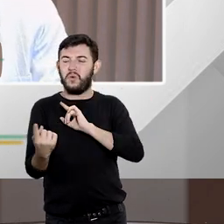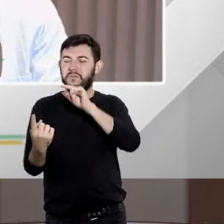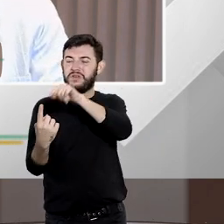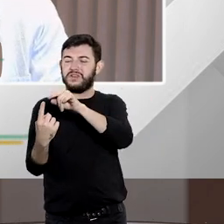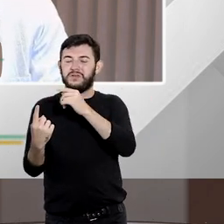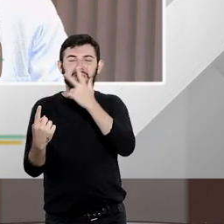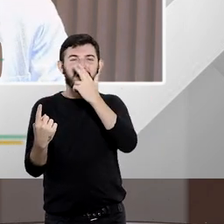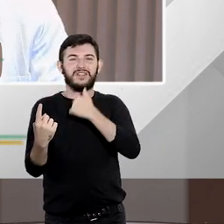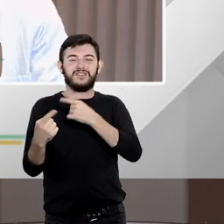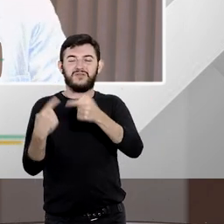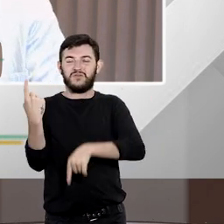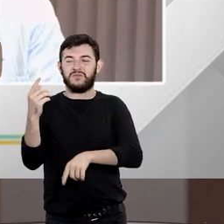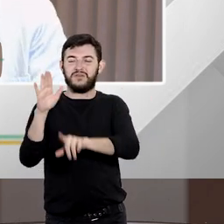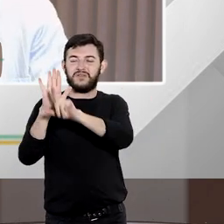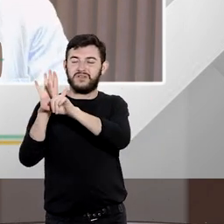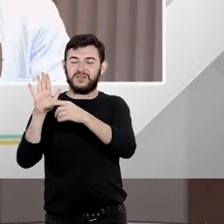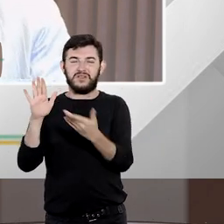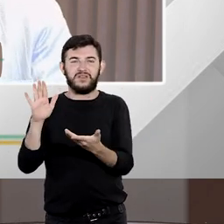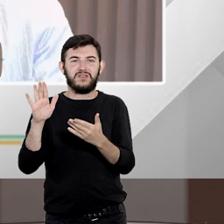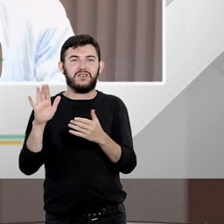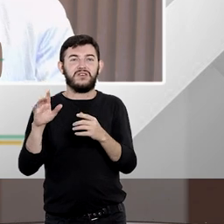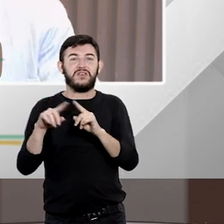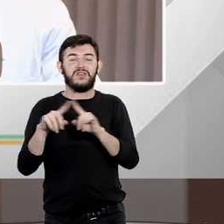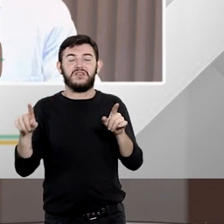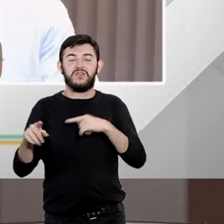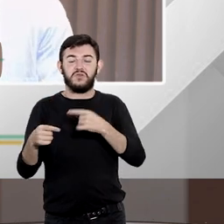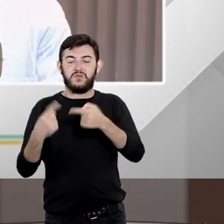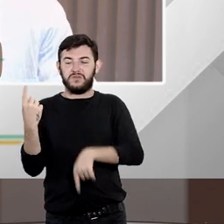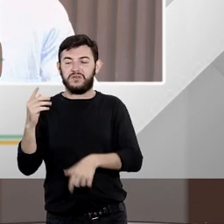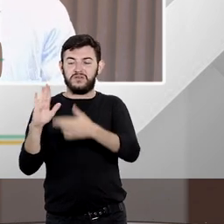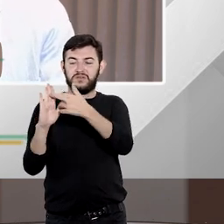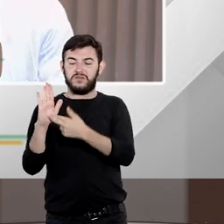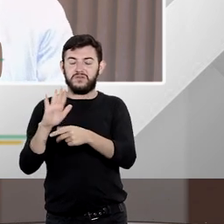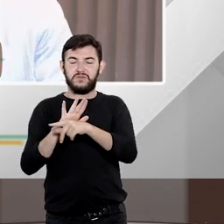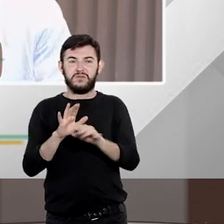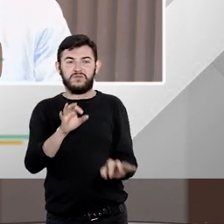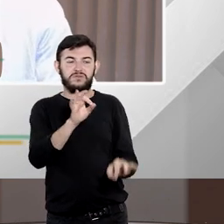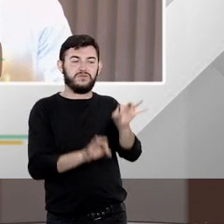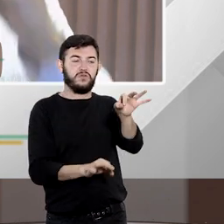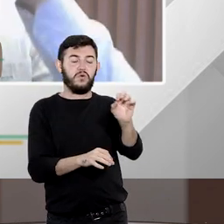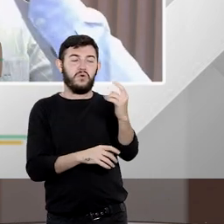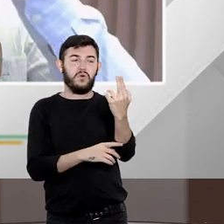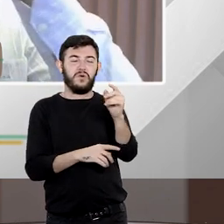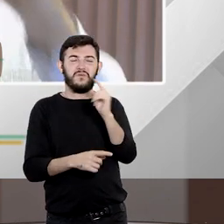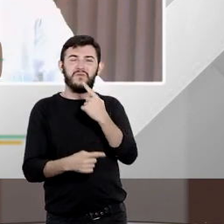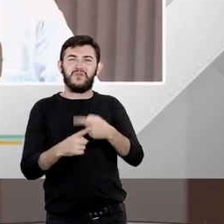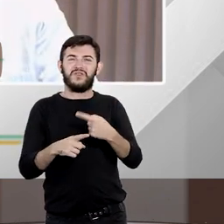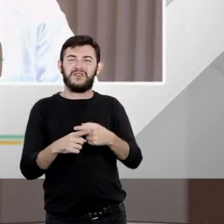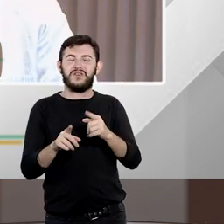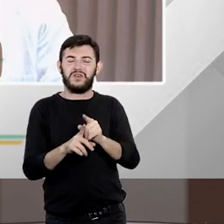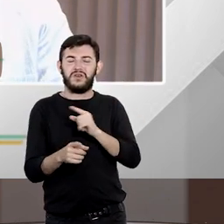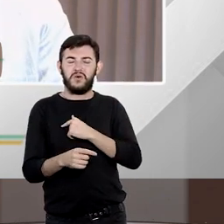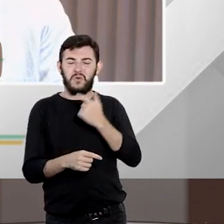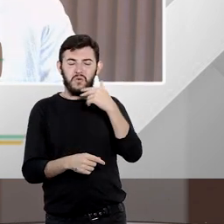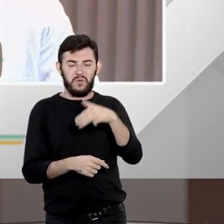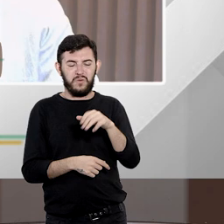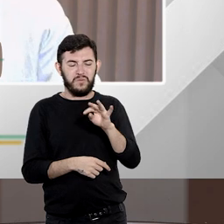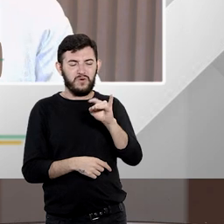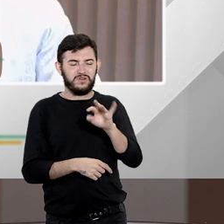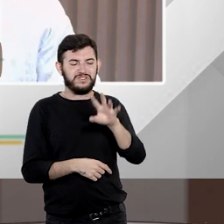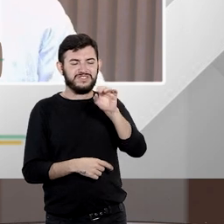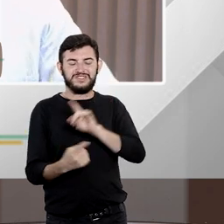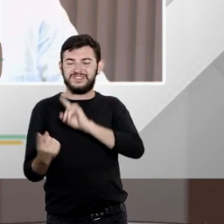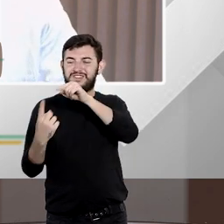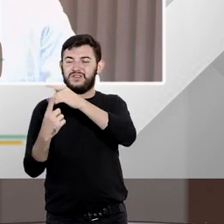ilícito não era albergado pelo ordenamento jurídico seja porque os motivos que levaram o agente público a praticar aquele